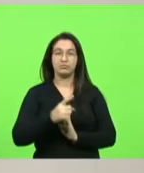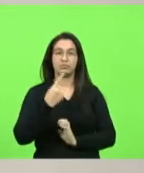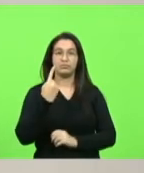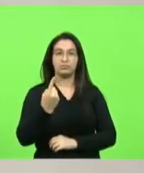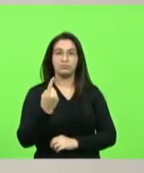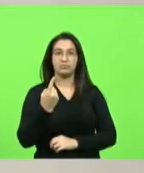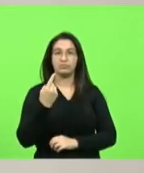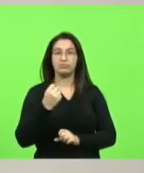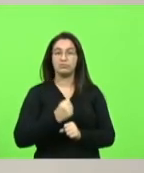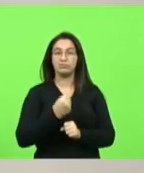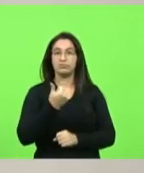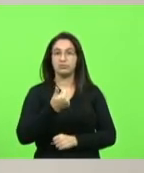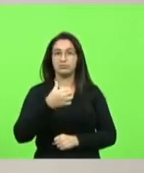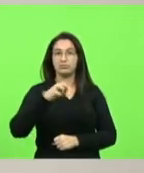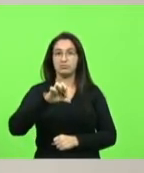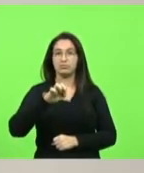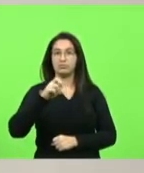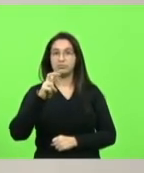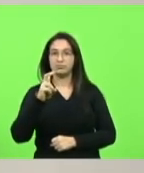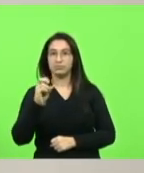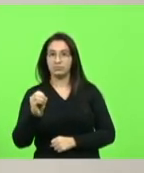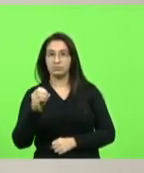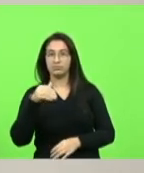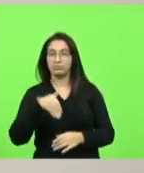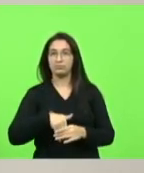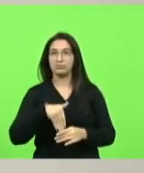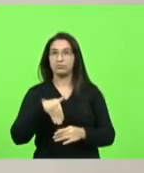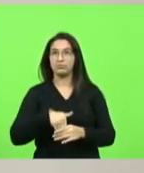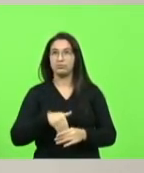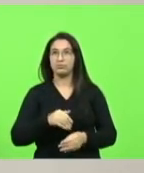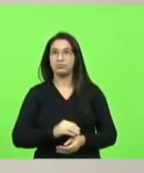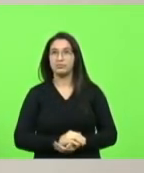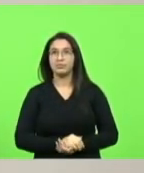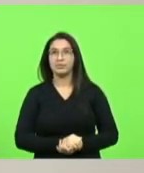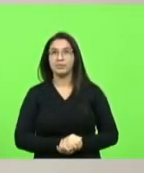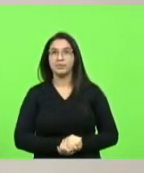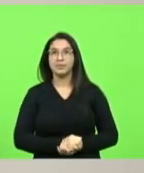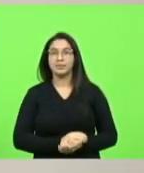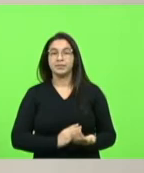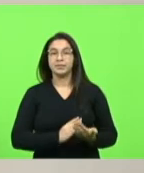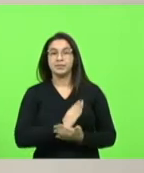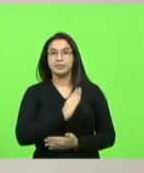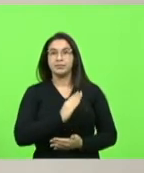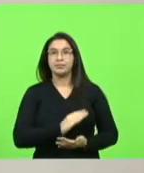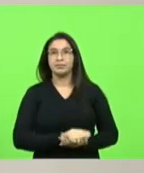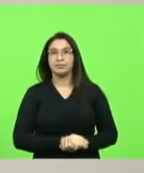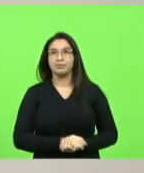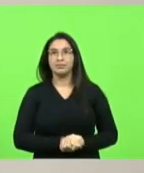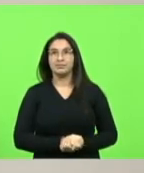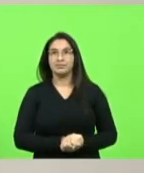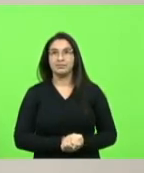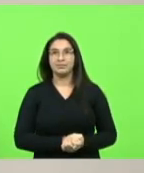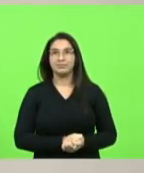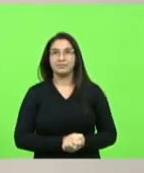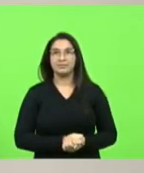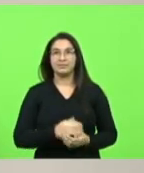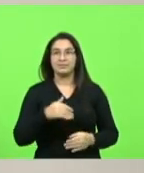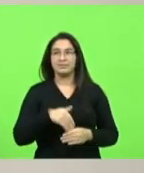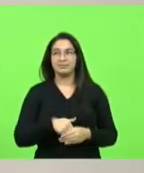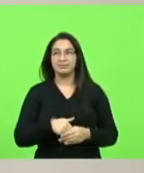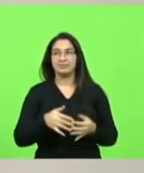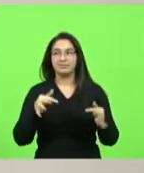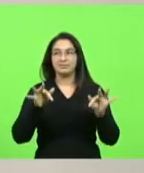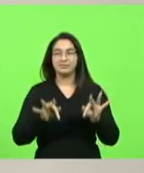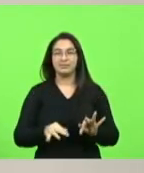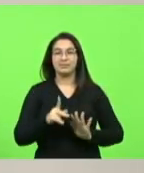selo arte em votação aprovado votação e redação final